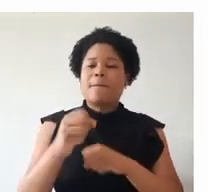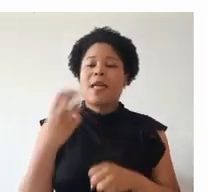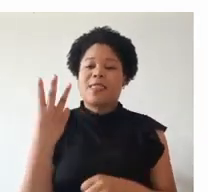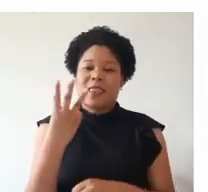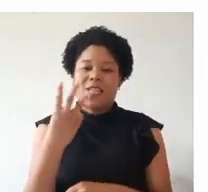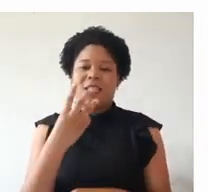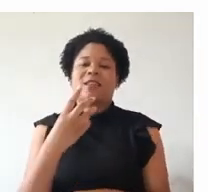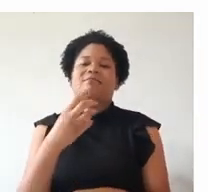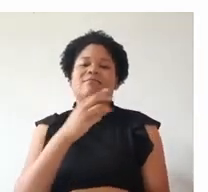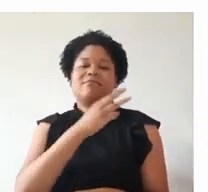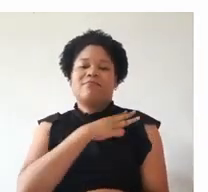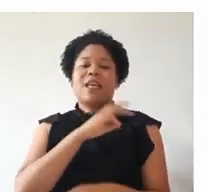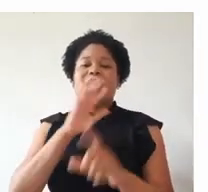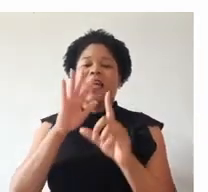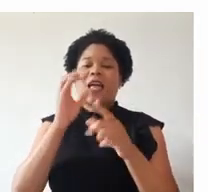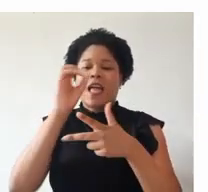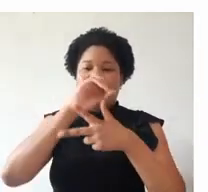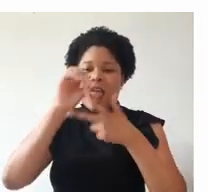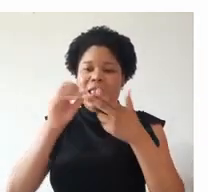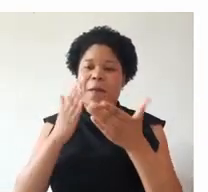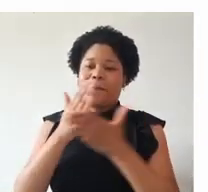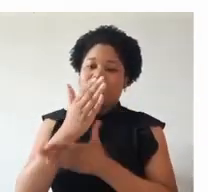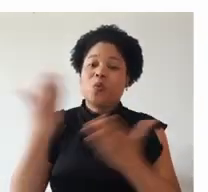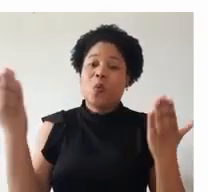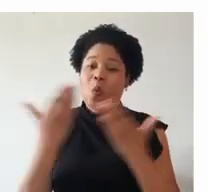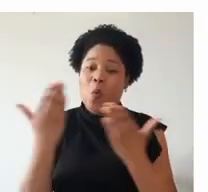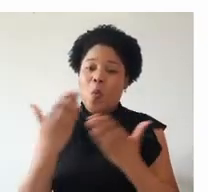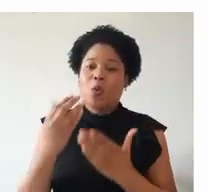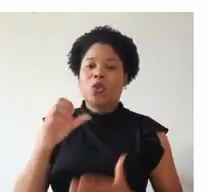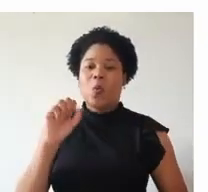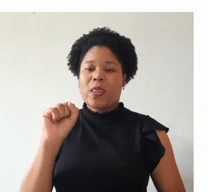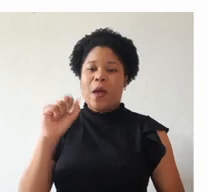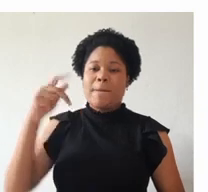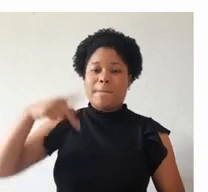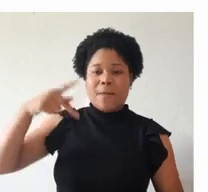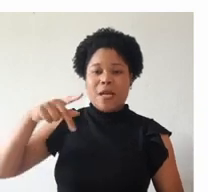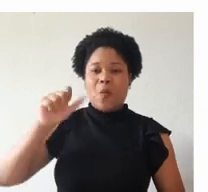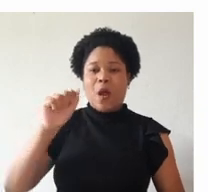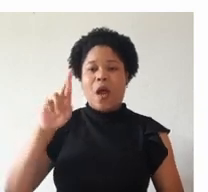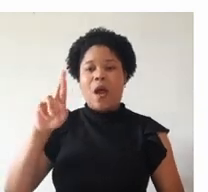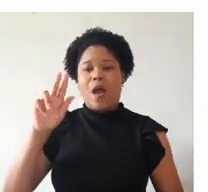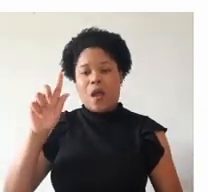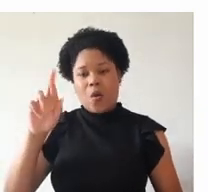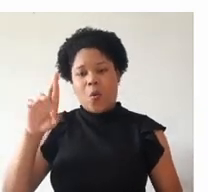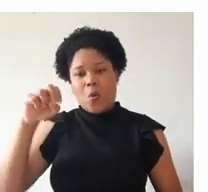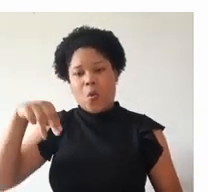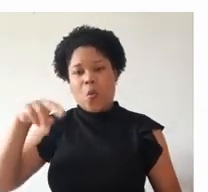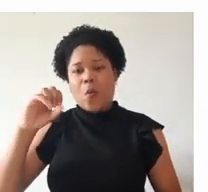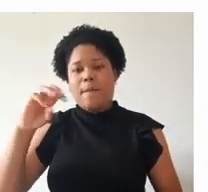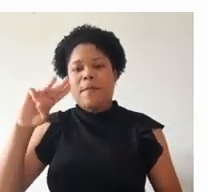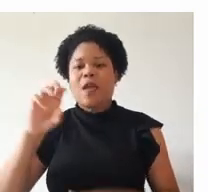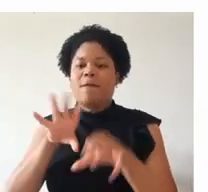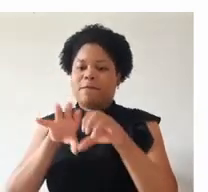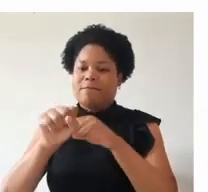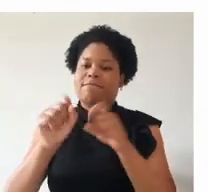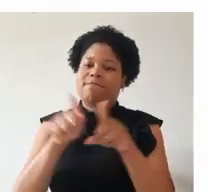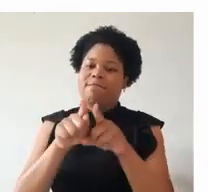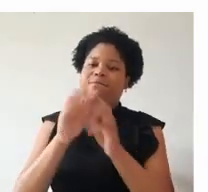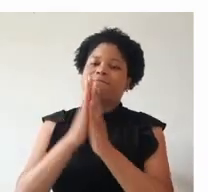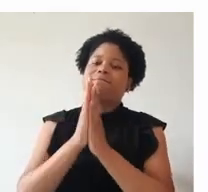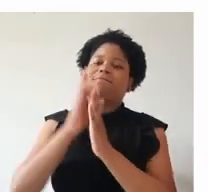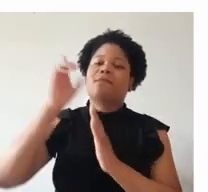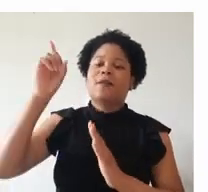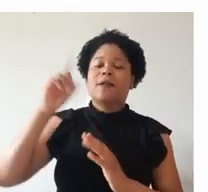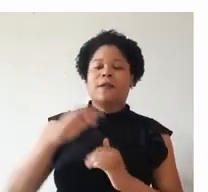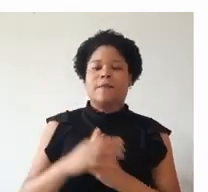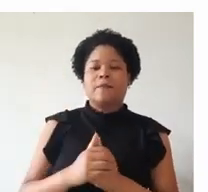meu terceiro ano, passei no Enem e faço agronomia aqui. Hoje estou no oitavo período de agronomia. Formando também, graças